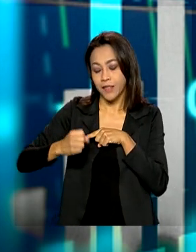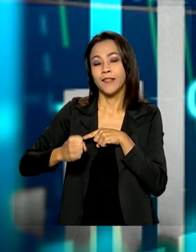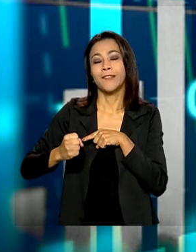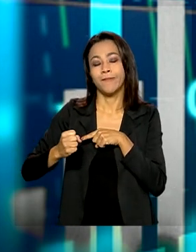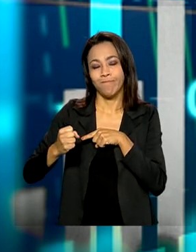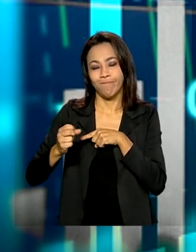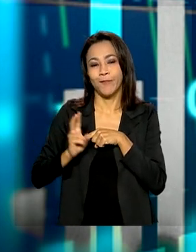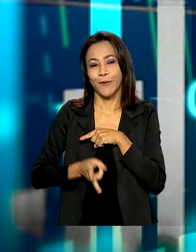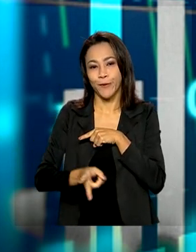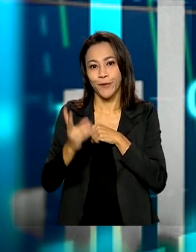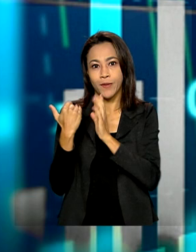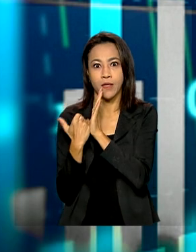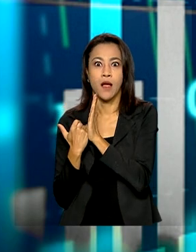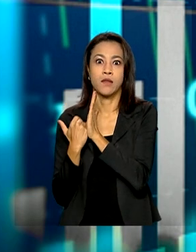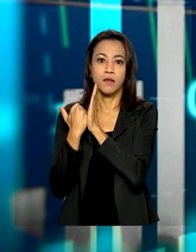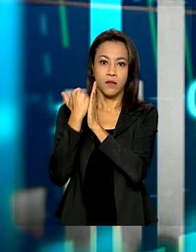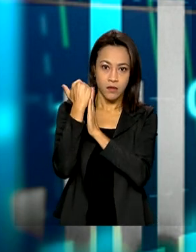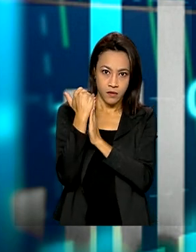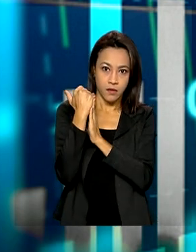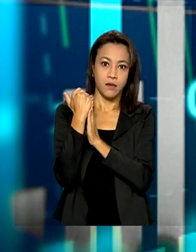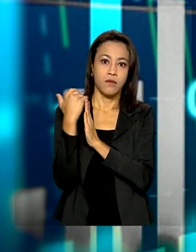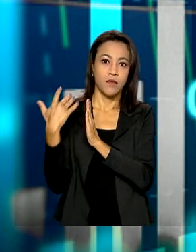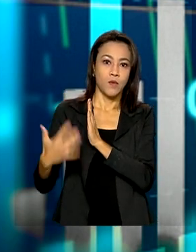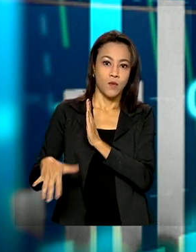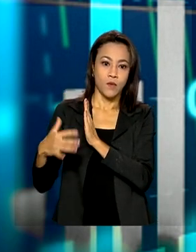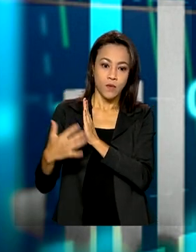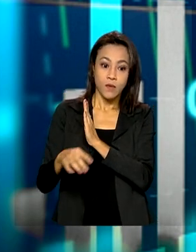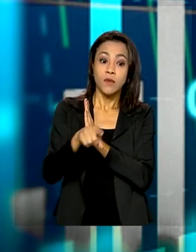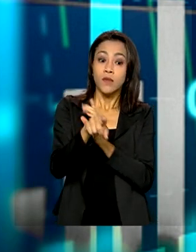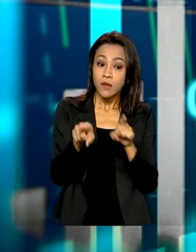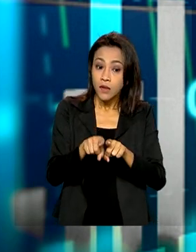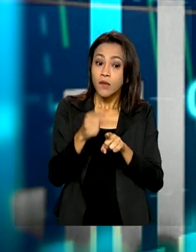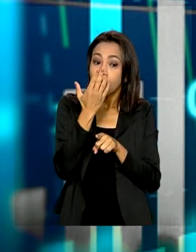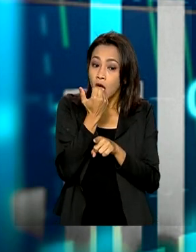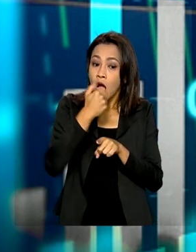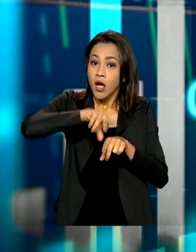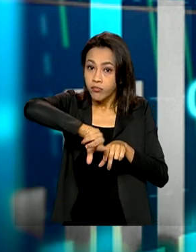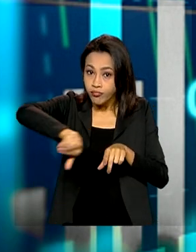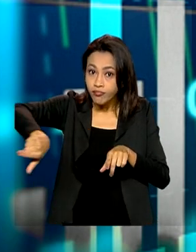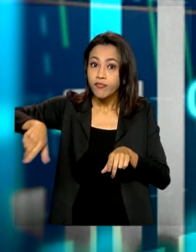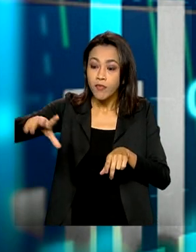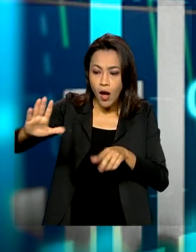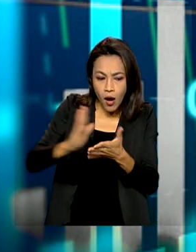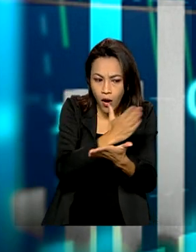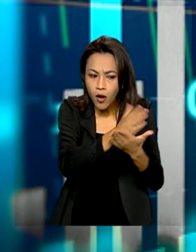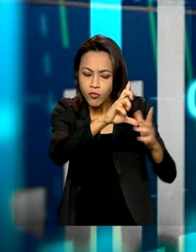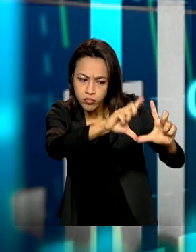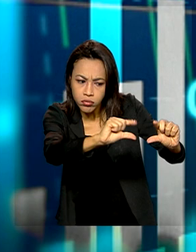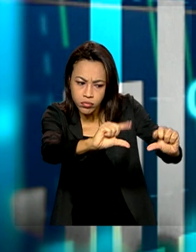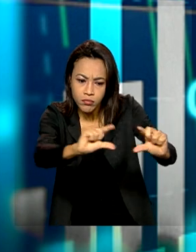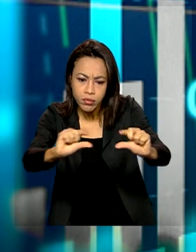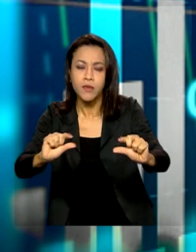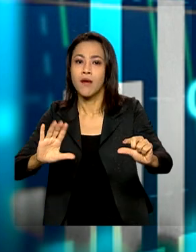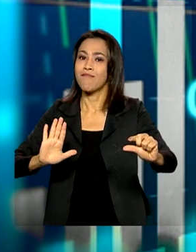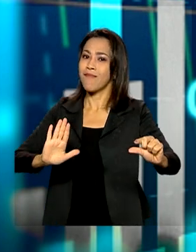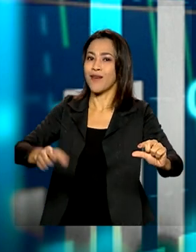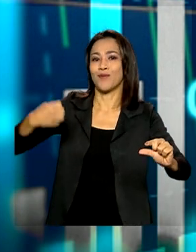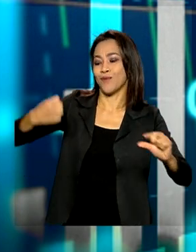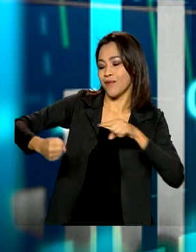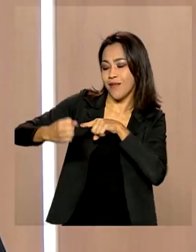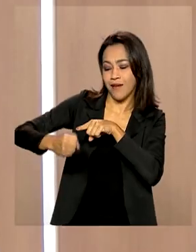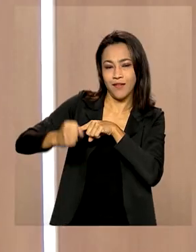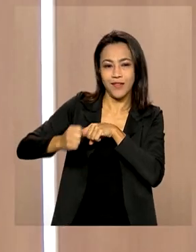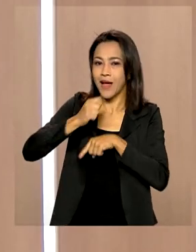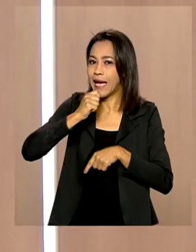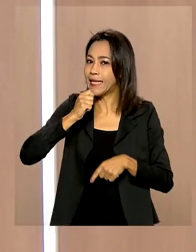acima da média em termos de crescimento da economia e também de alimentos. Muitos alimentos já estão em queda, mas o leite ainda não teve essa queda